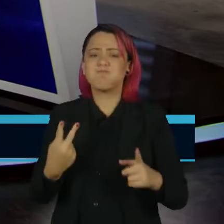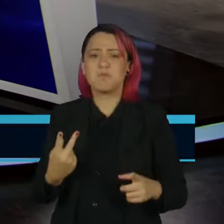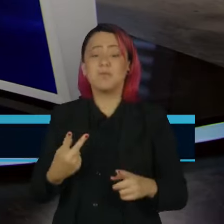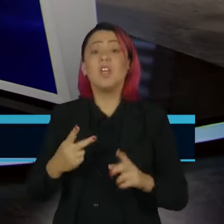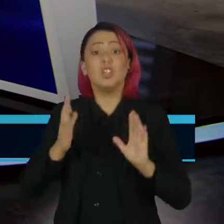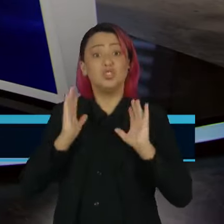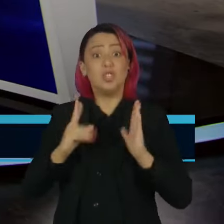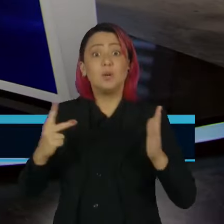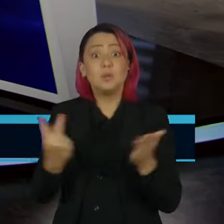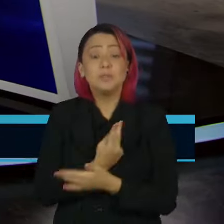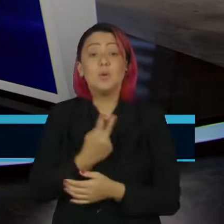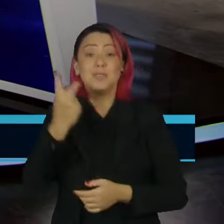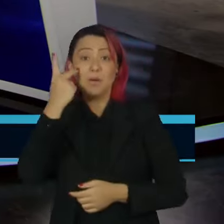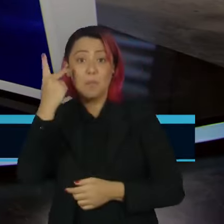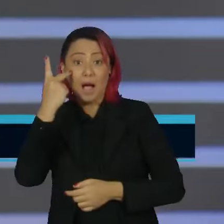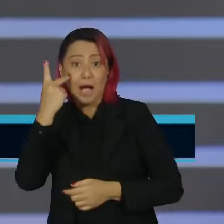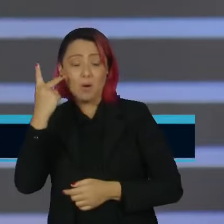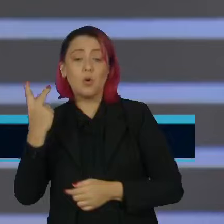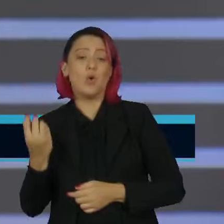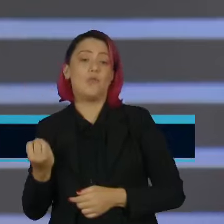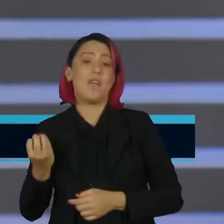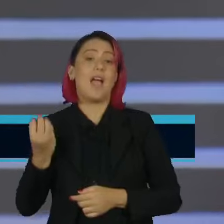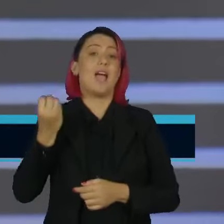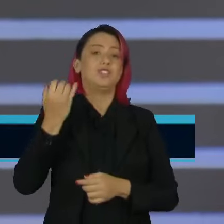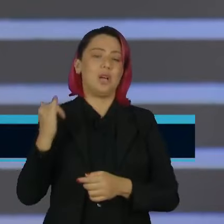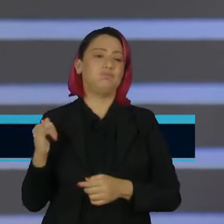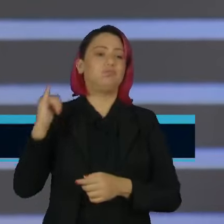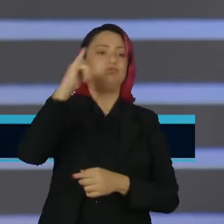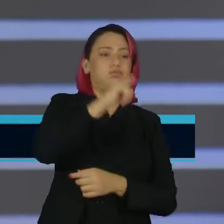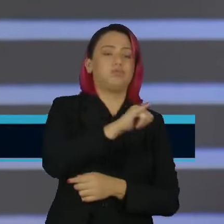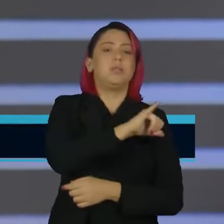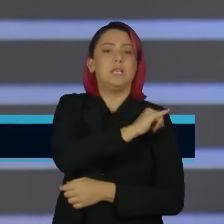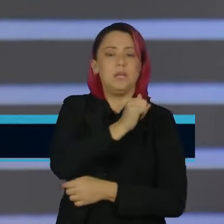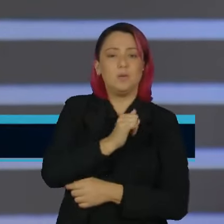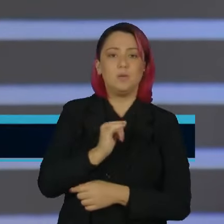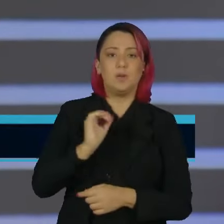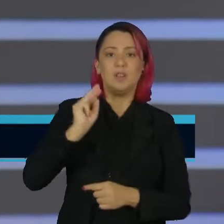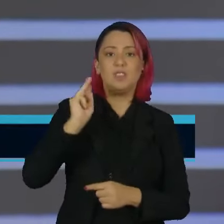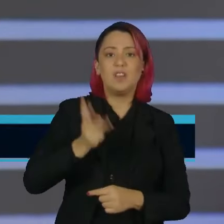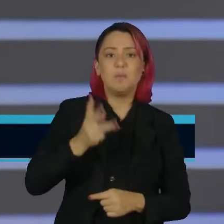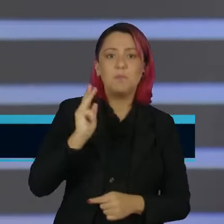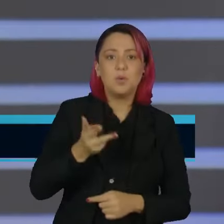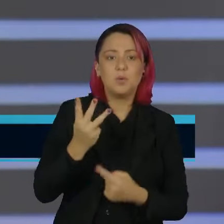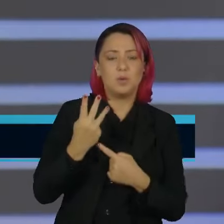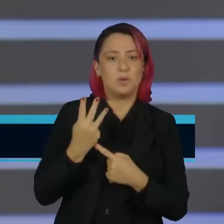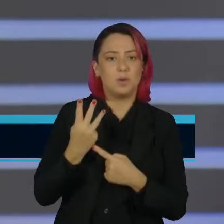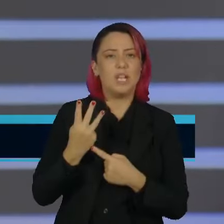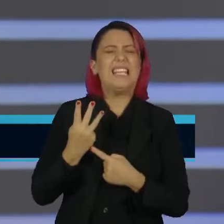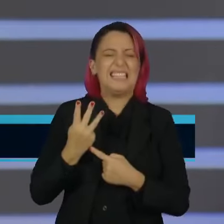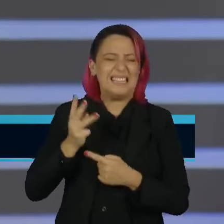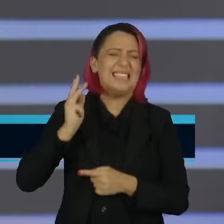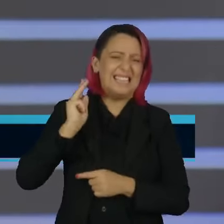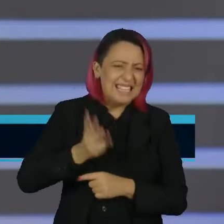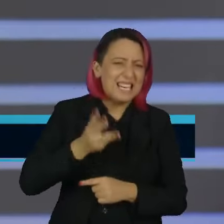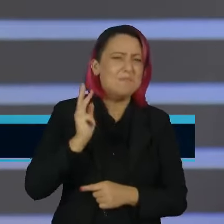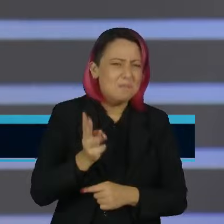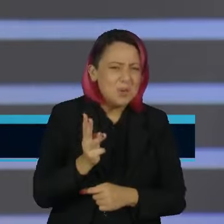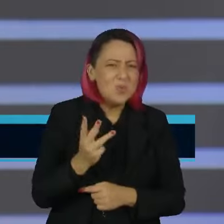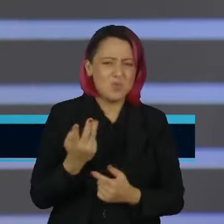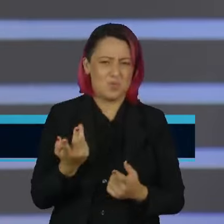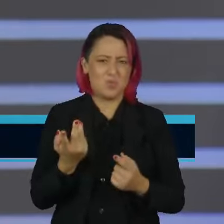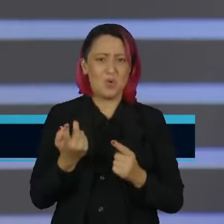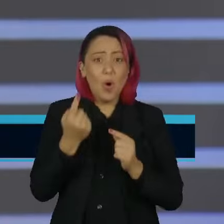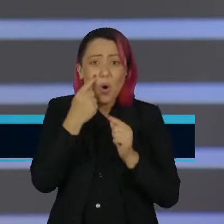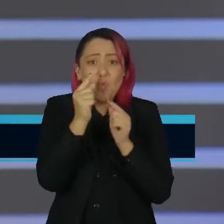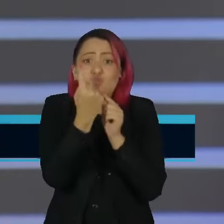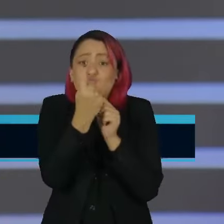São Paulo para o Rio, está certo, você vai semana que vem, mas em uma semana não pode custar R$ mil uma perna de